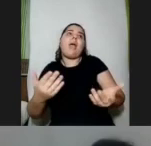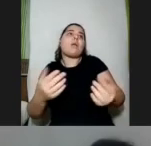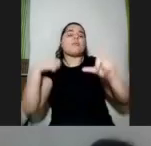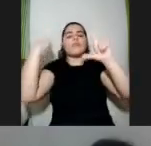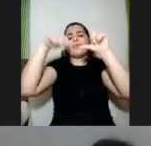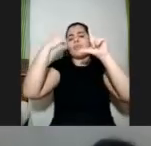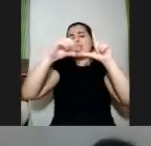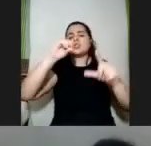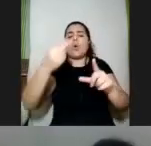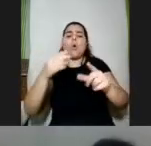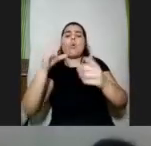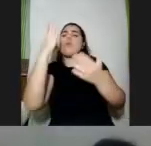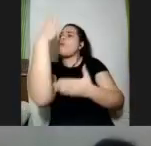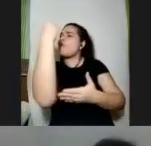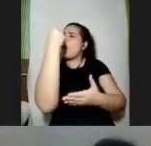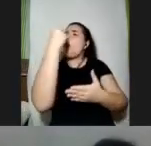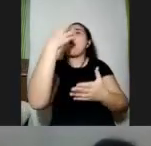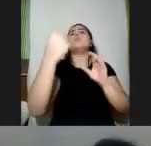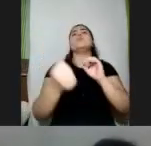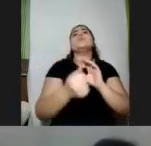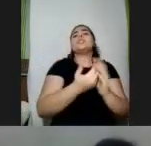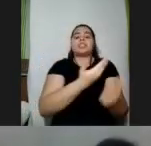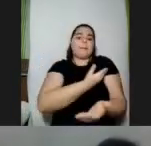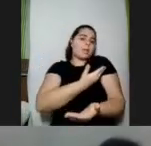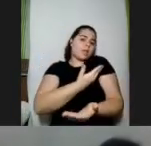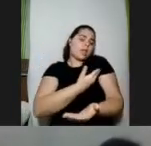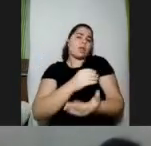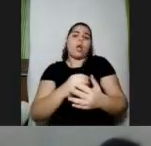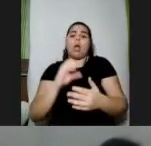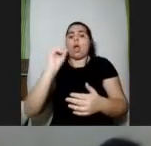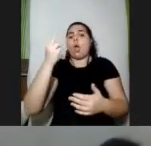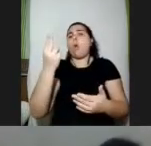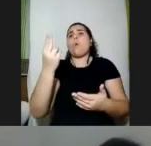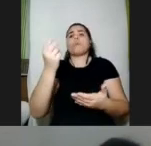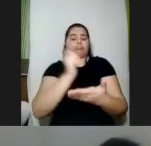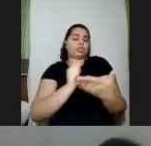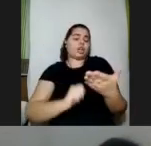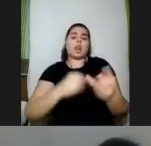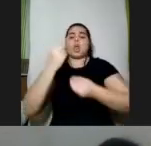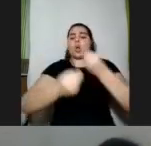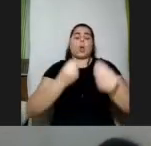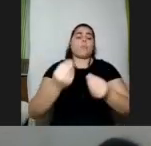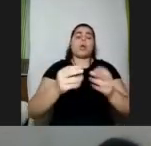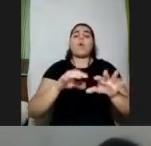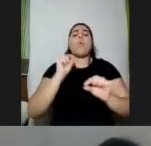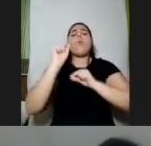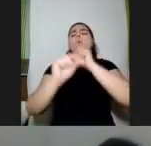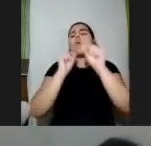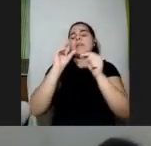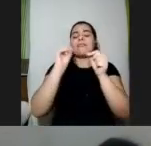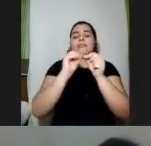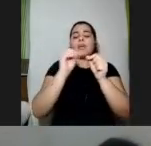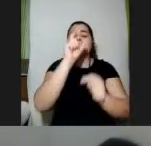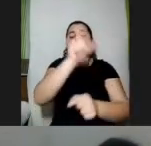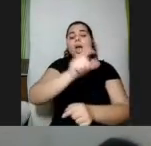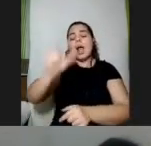fotos é usando fotos de amigos por exemplo como referência quer dizer o que é que vai provocar a conexão dessa